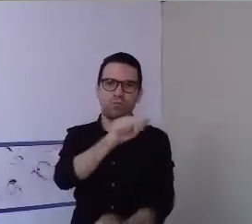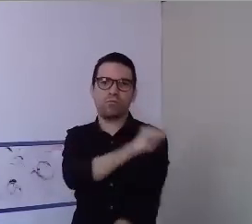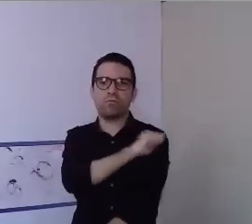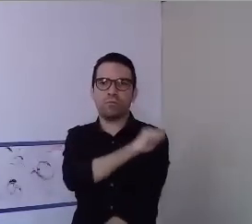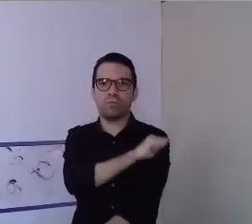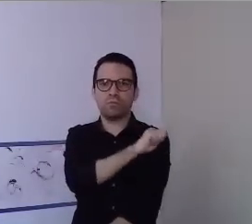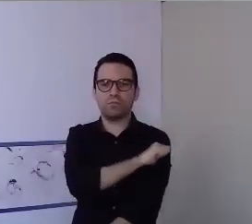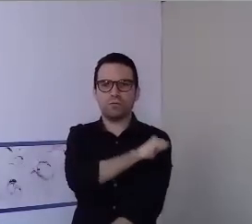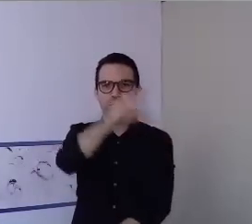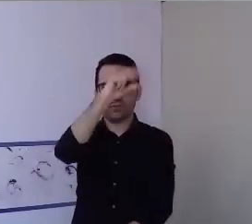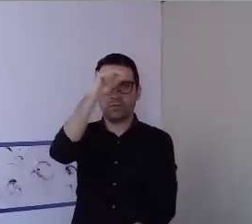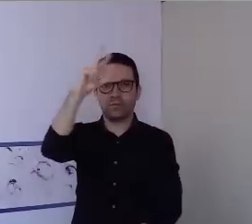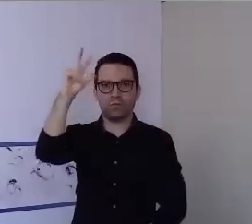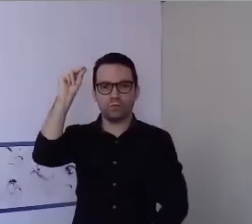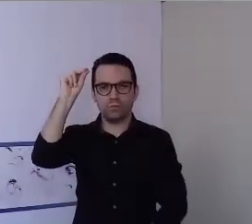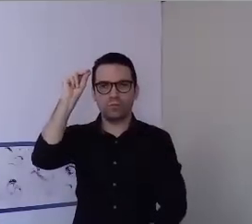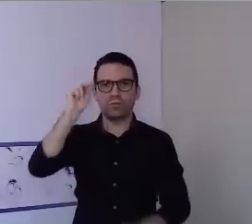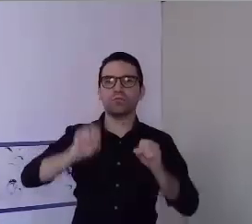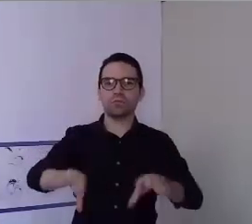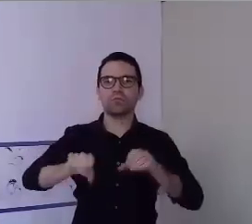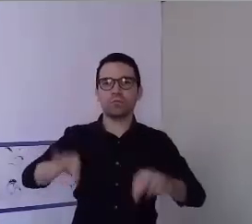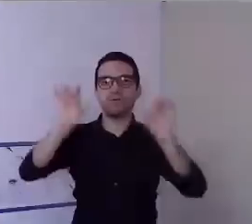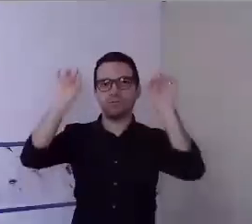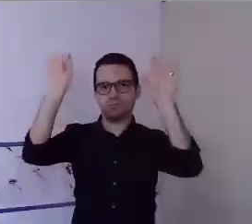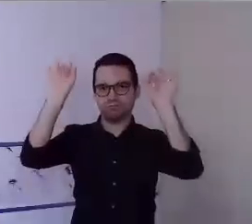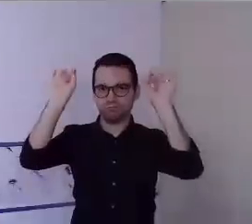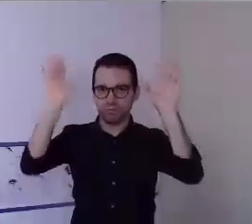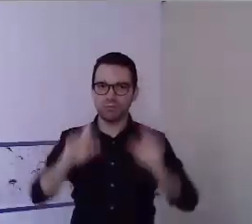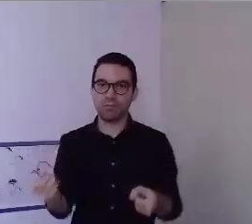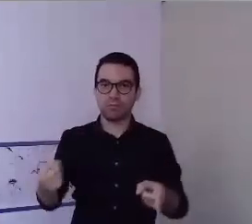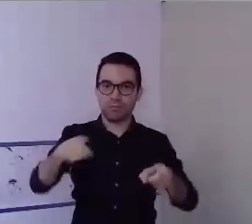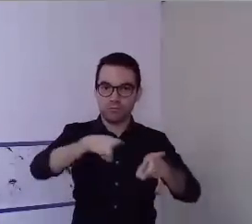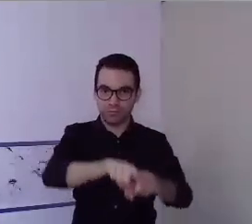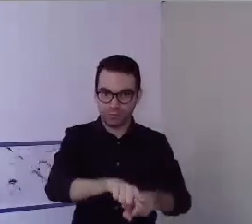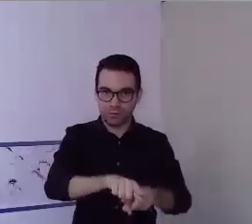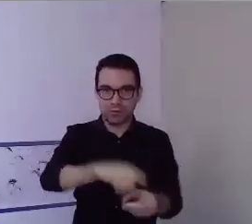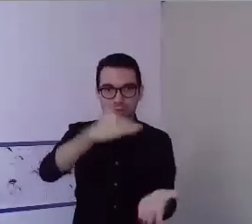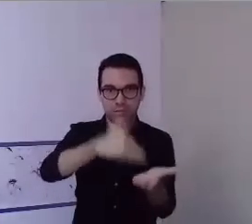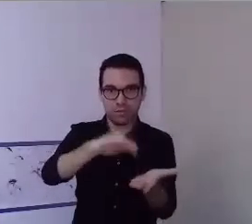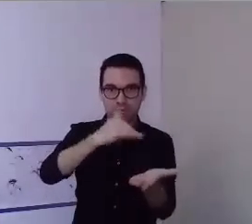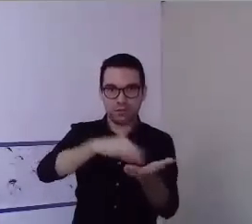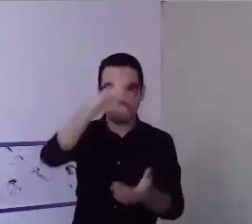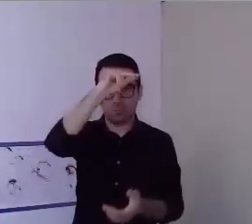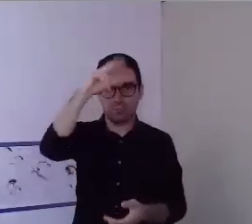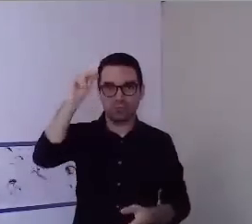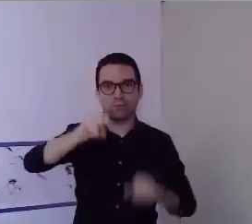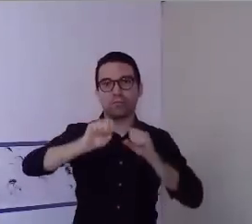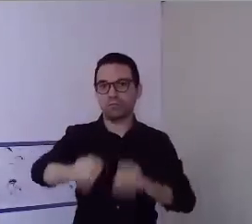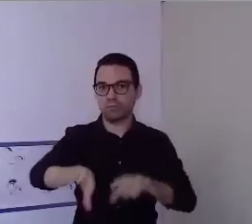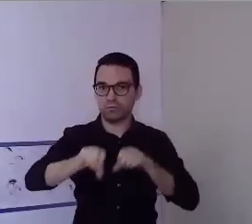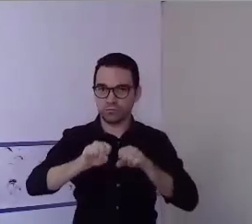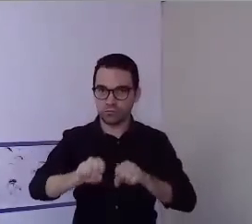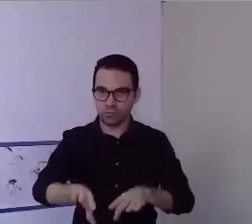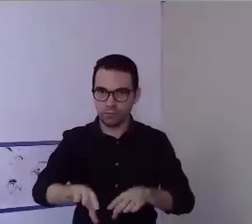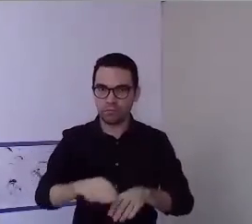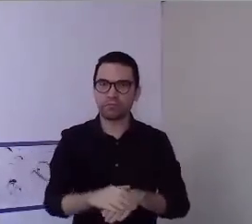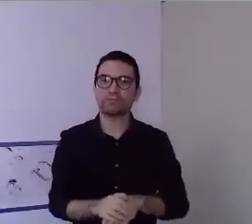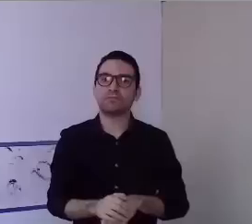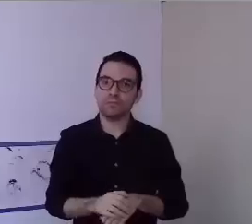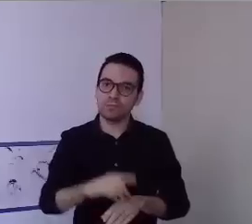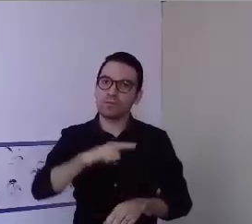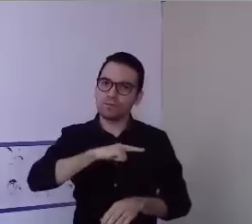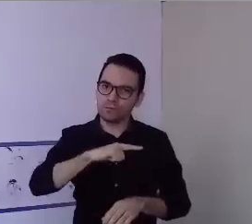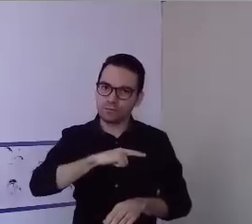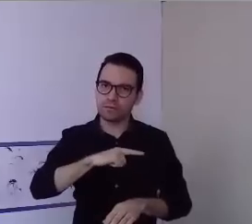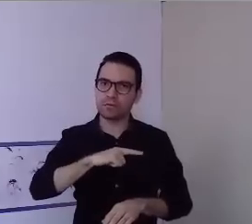alvos da educação especial, em parceria com a Secretaria Municipal de Educação, que nos atendeu